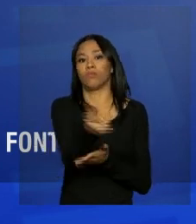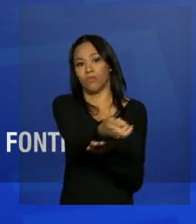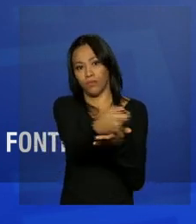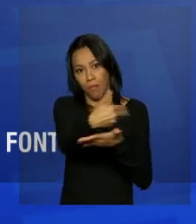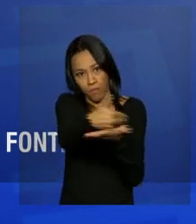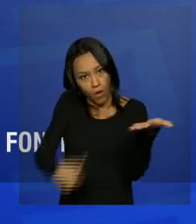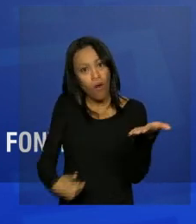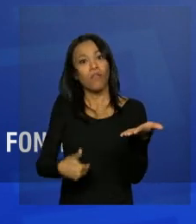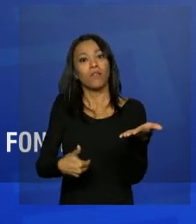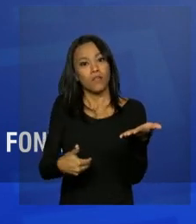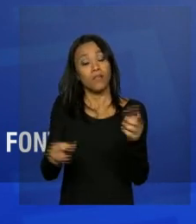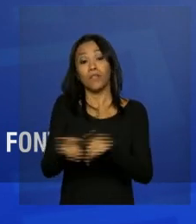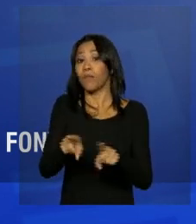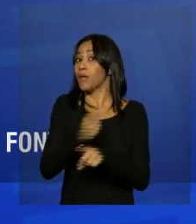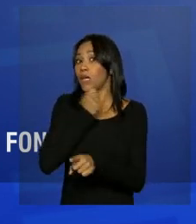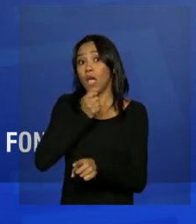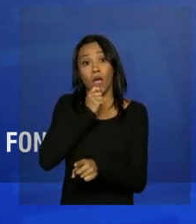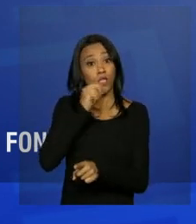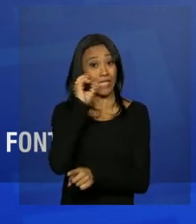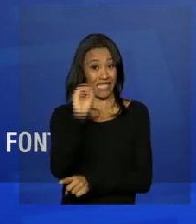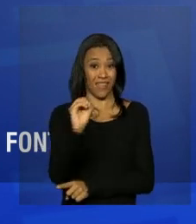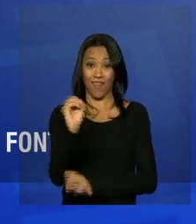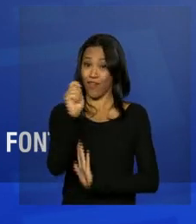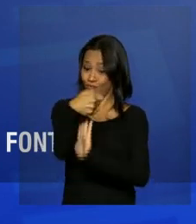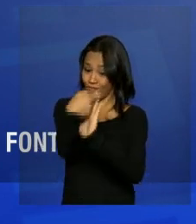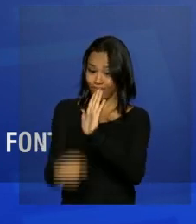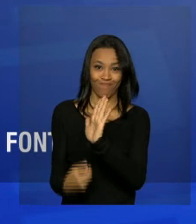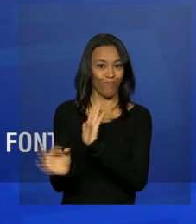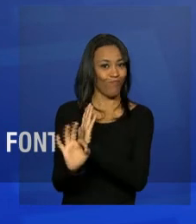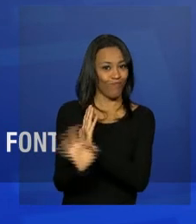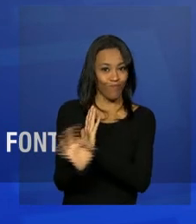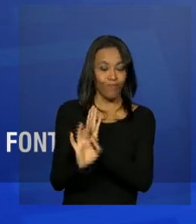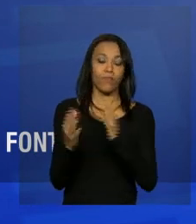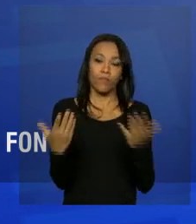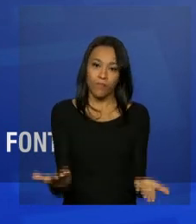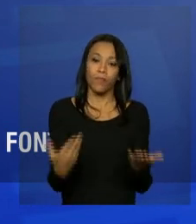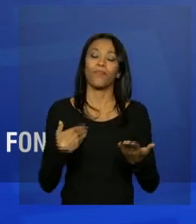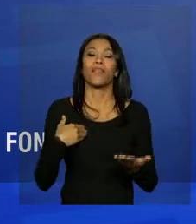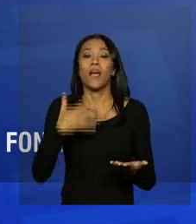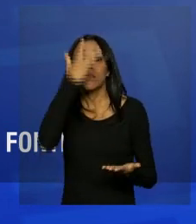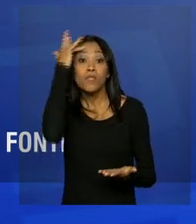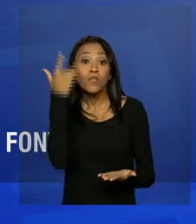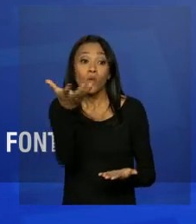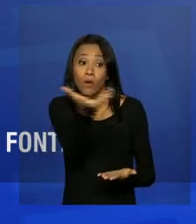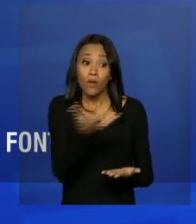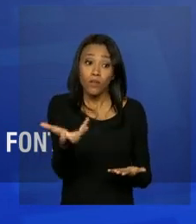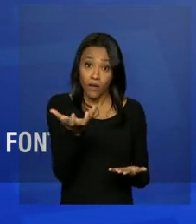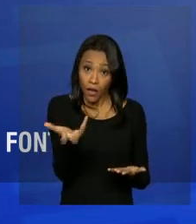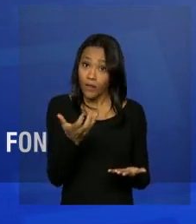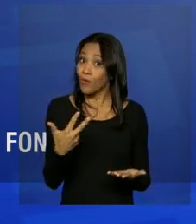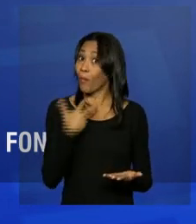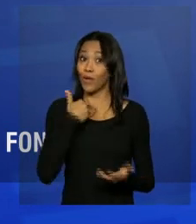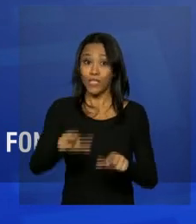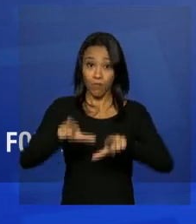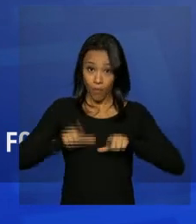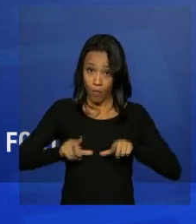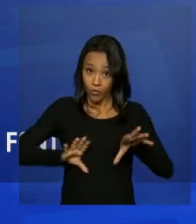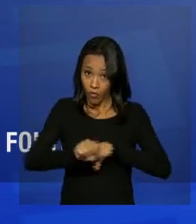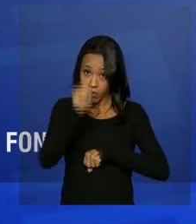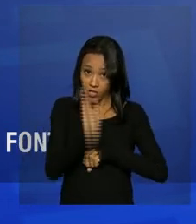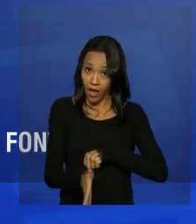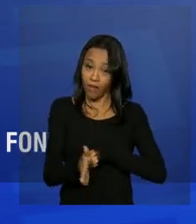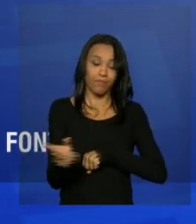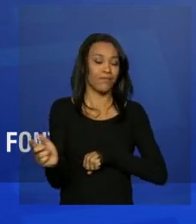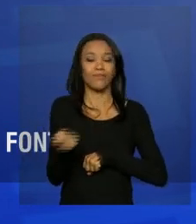das notas das provas e não tenha tirado zero na redação. Além disso, os candidatos não podem ter diploma de outro curso